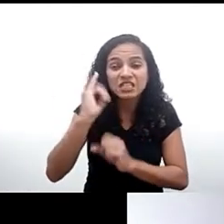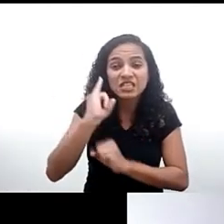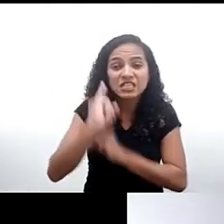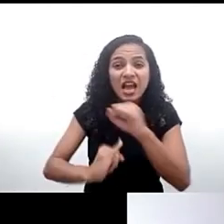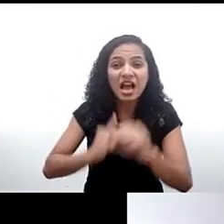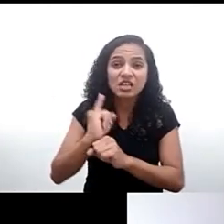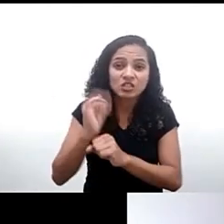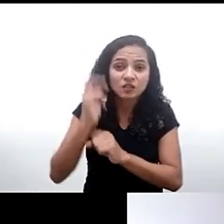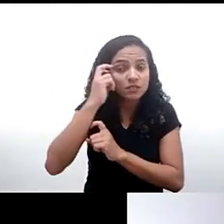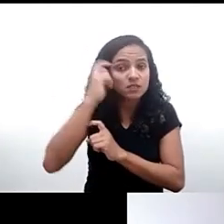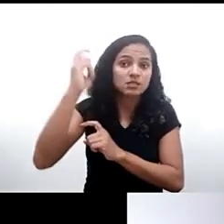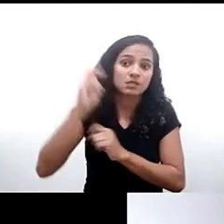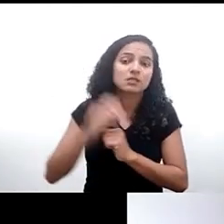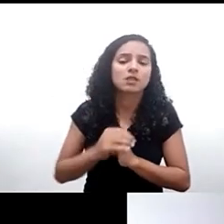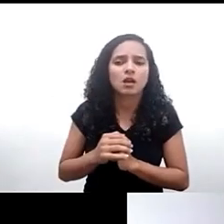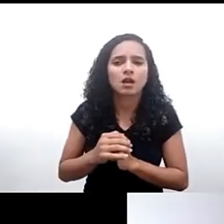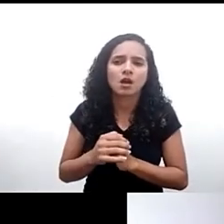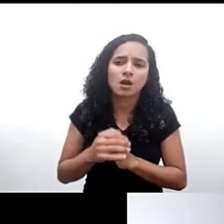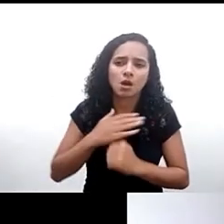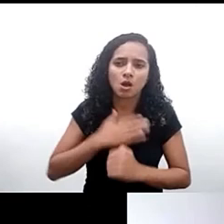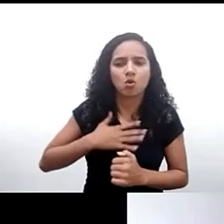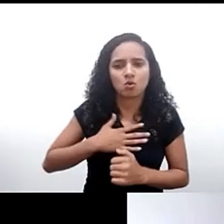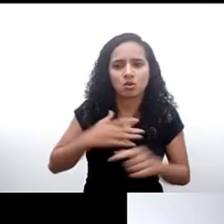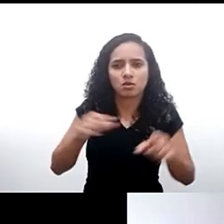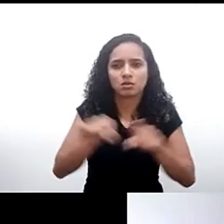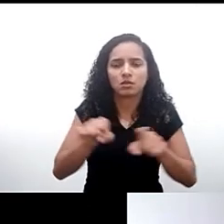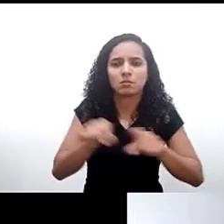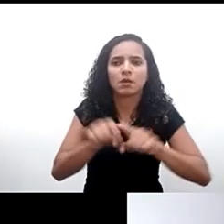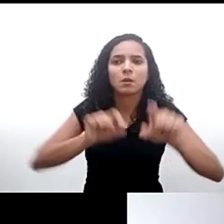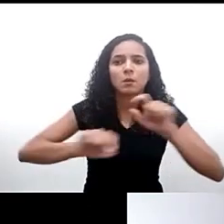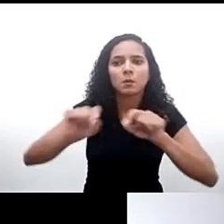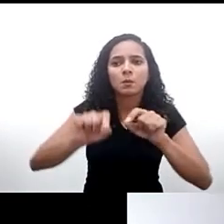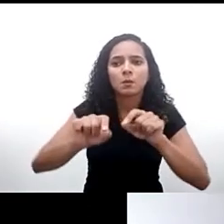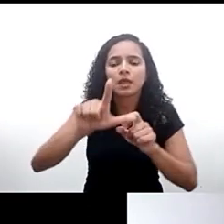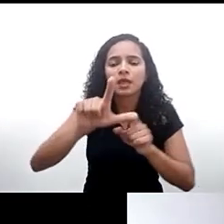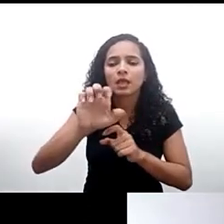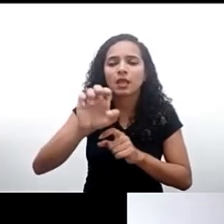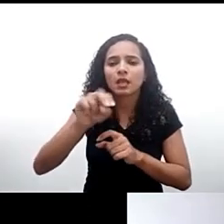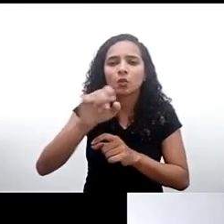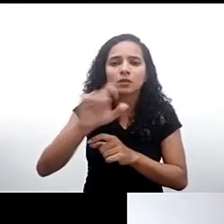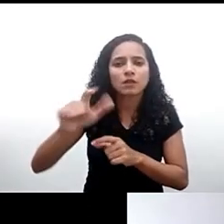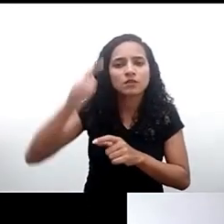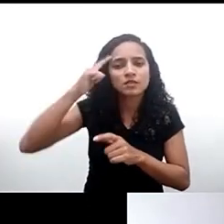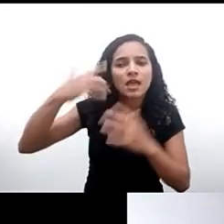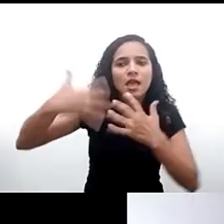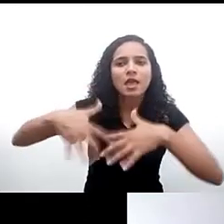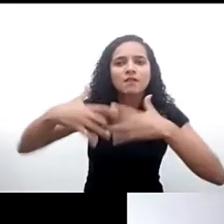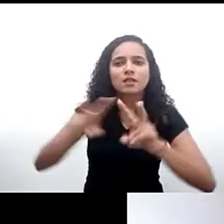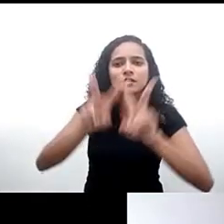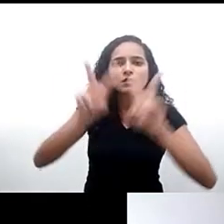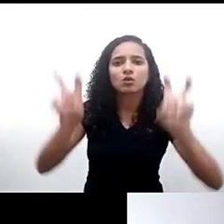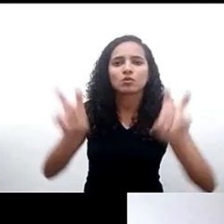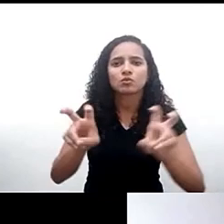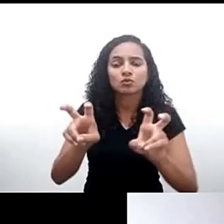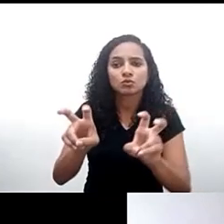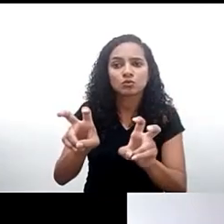provocar Leonel é que você trouxesse para nós uma reflexão sobre que nós